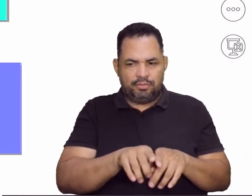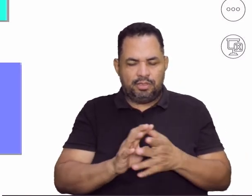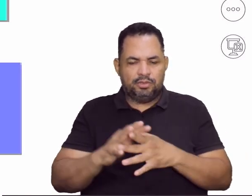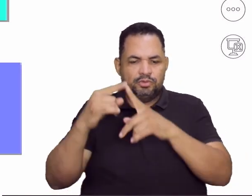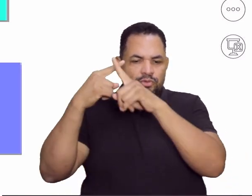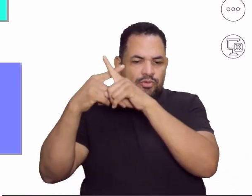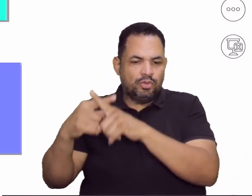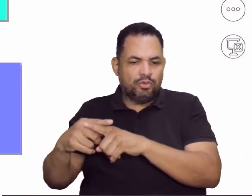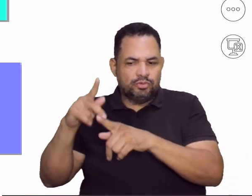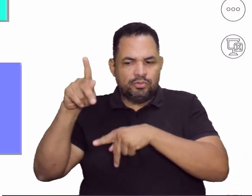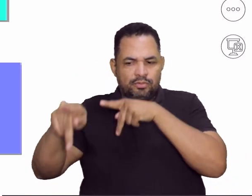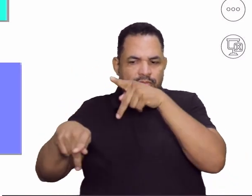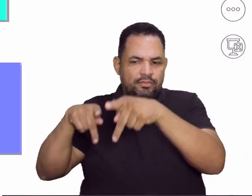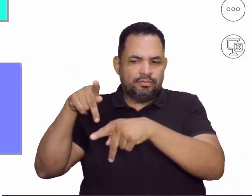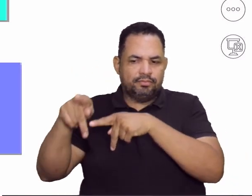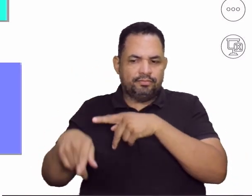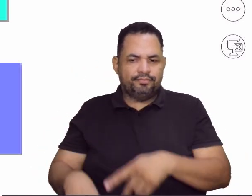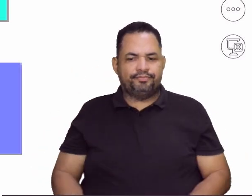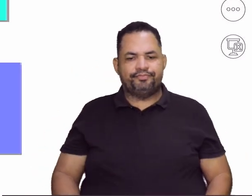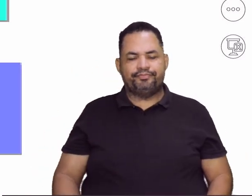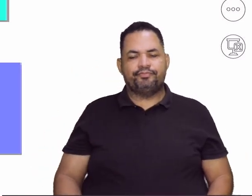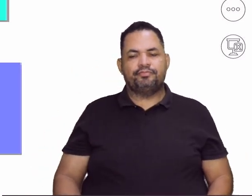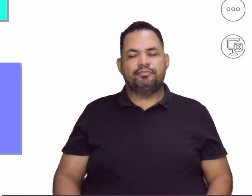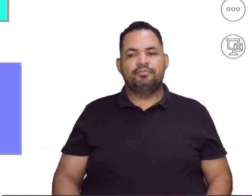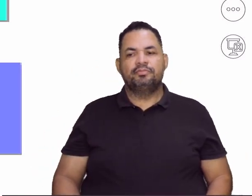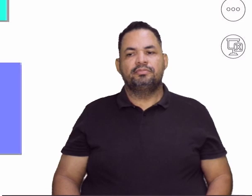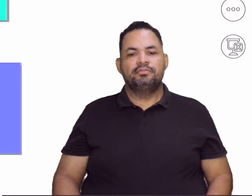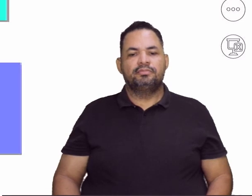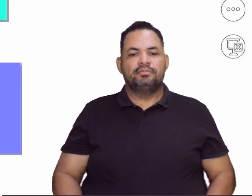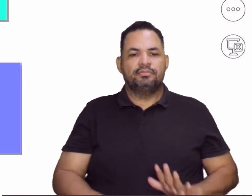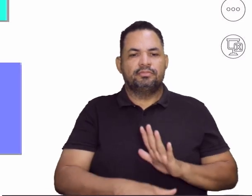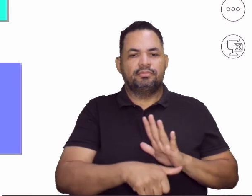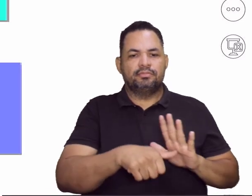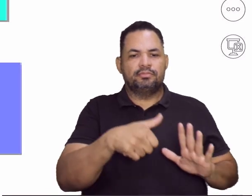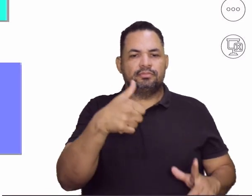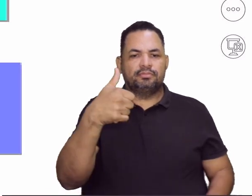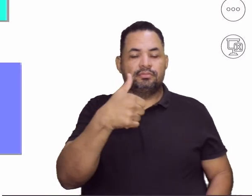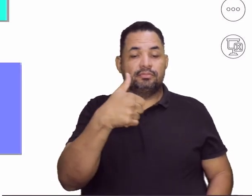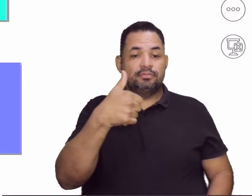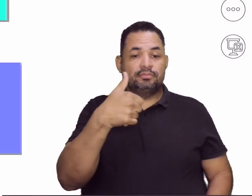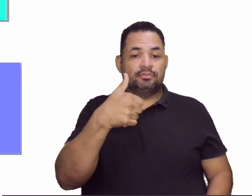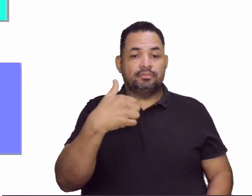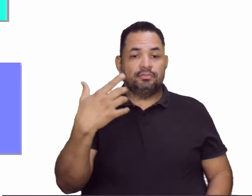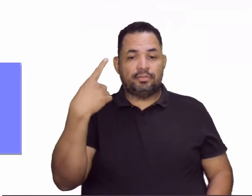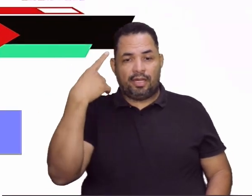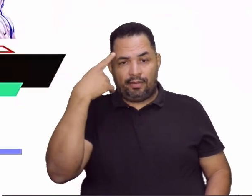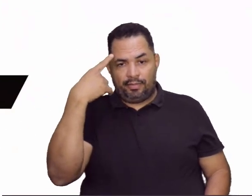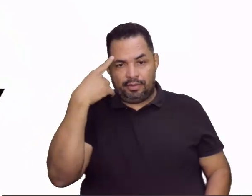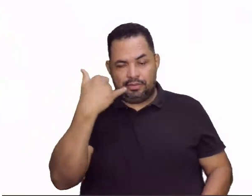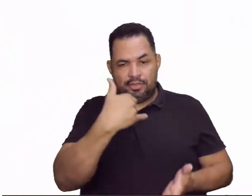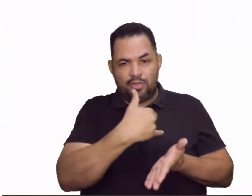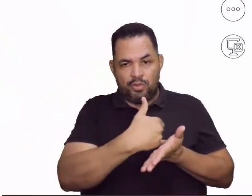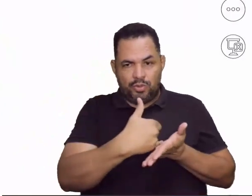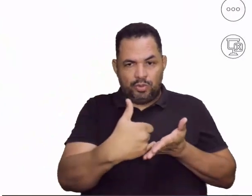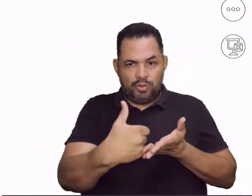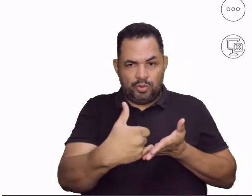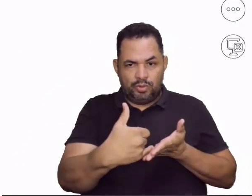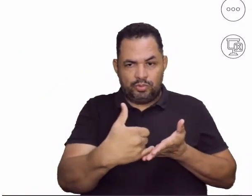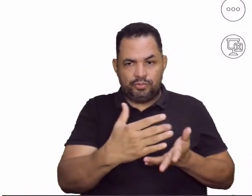Muito bem. Então, vamos entrar aqui nessa primeira parte sobre as reflexões iniciais